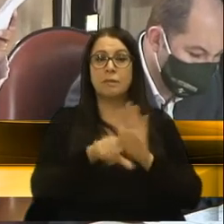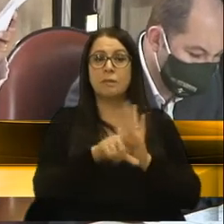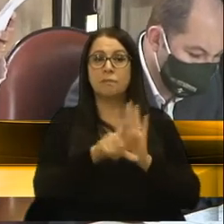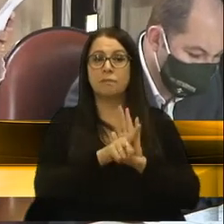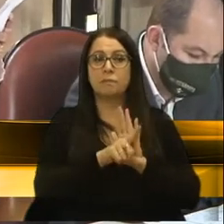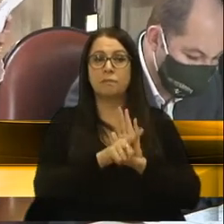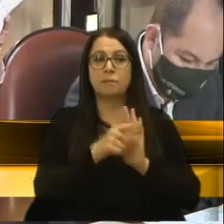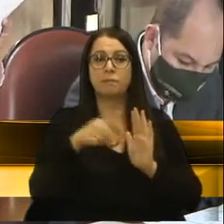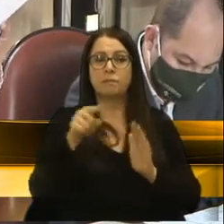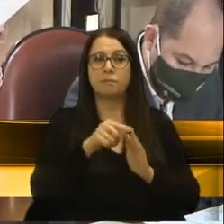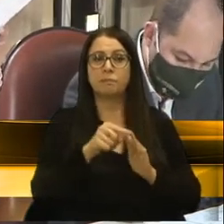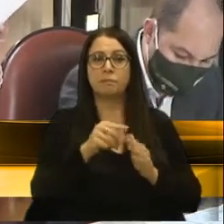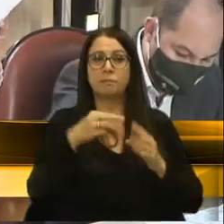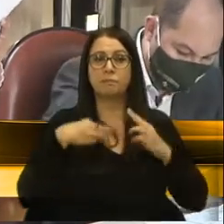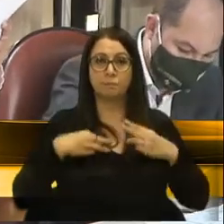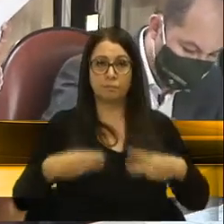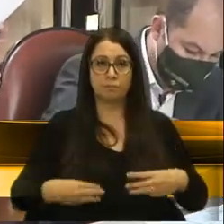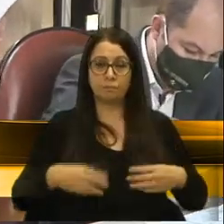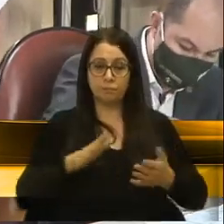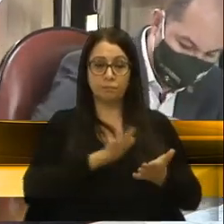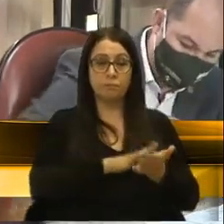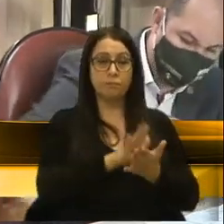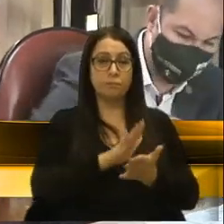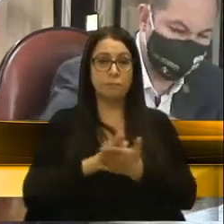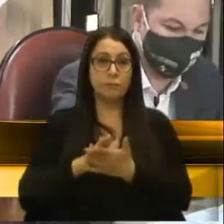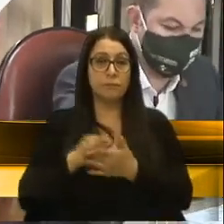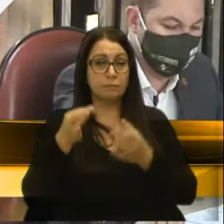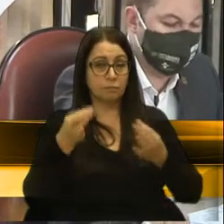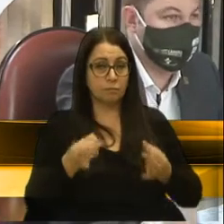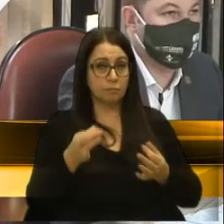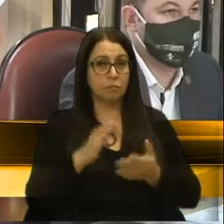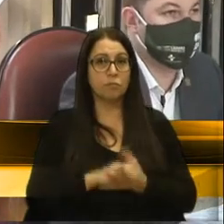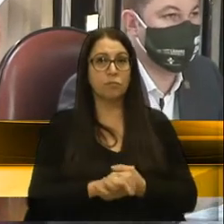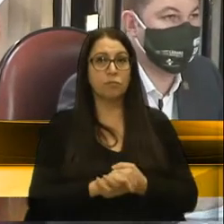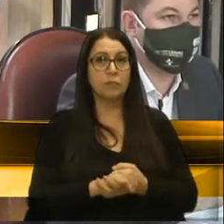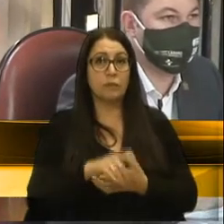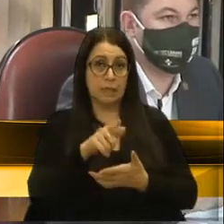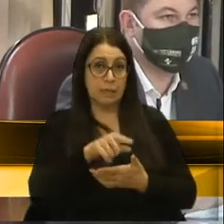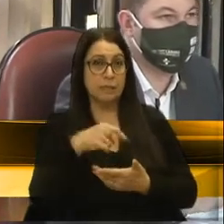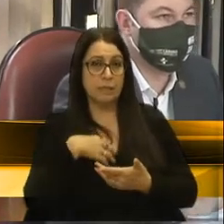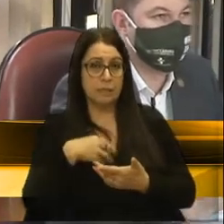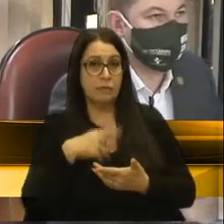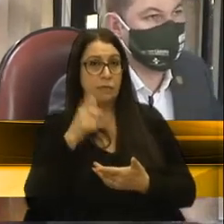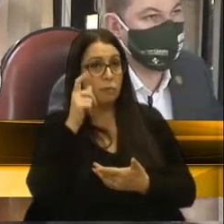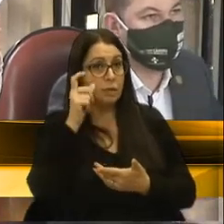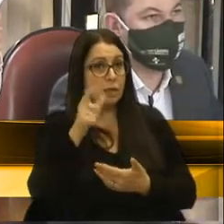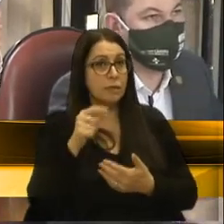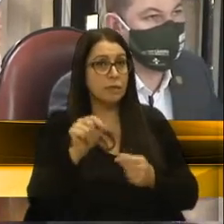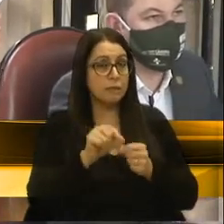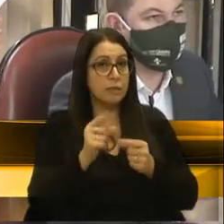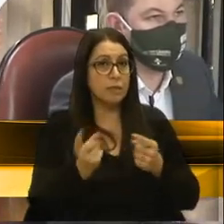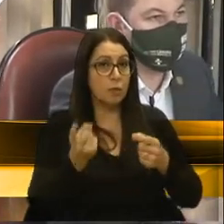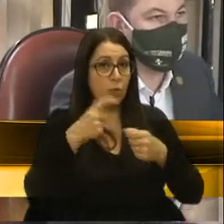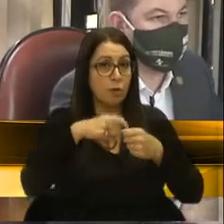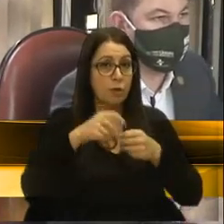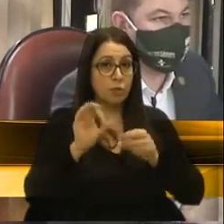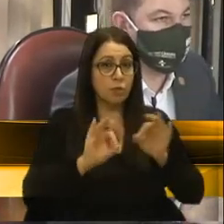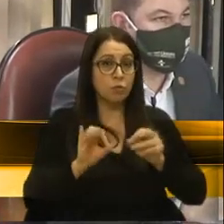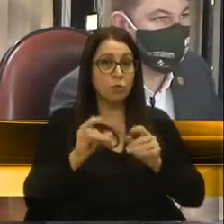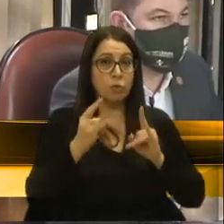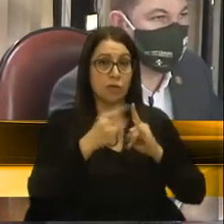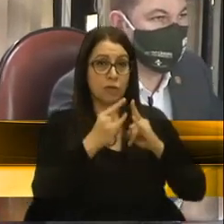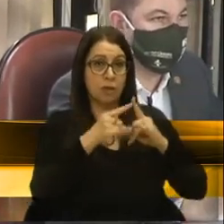impessoalidade, moralidade, publicidade e eficiência. Assim, havendo interesse em firmar ajuste com a entidade